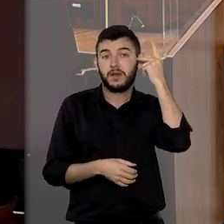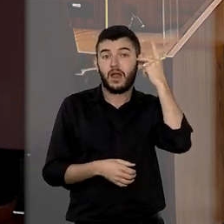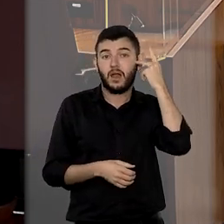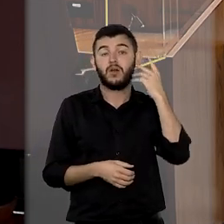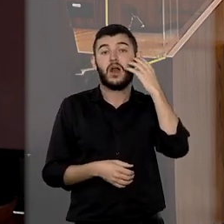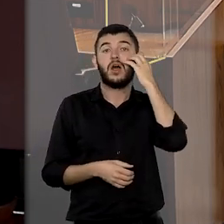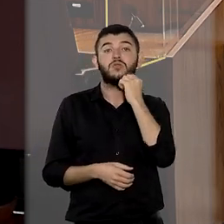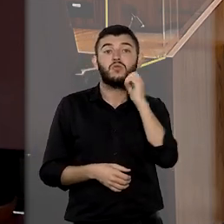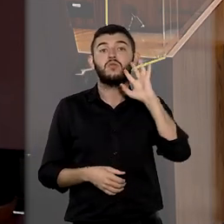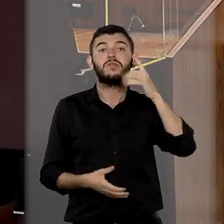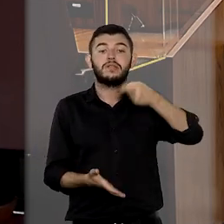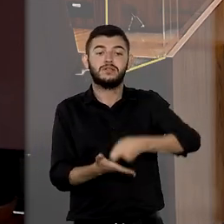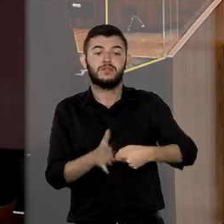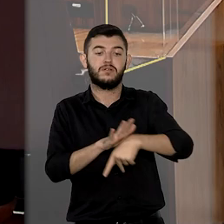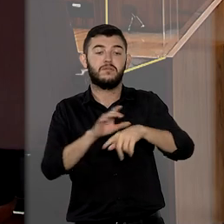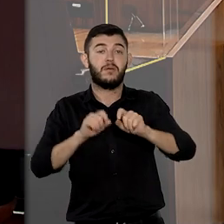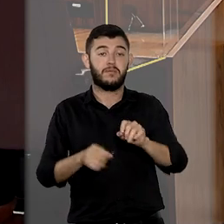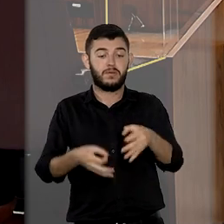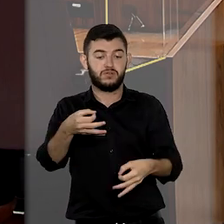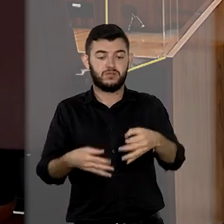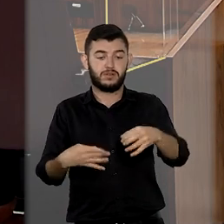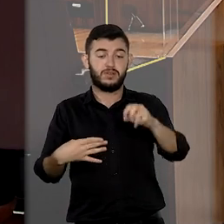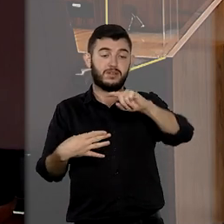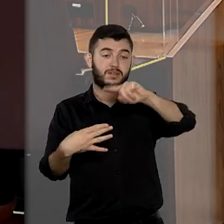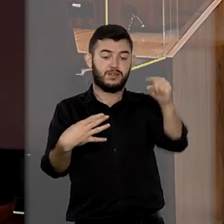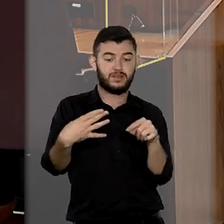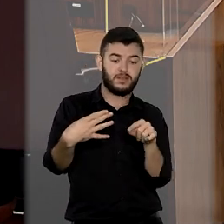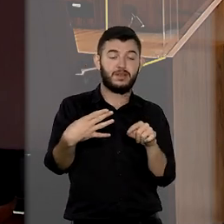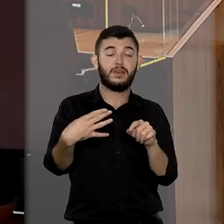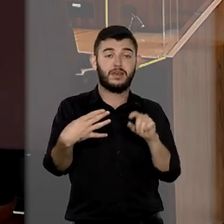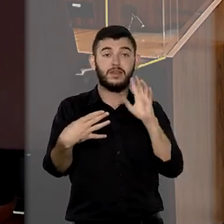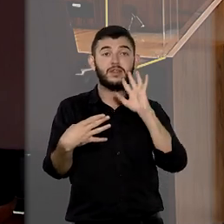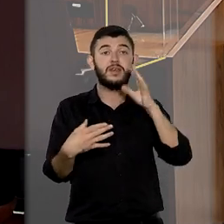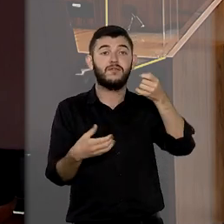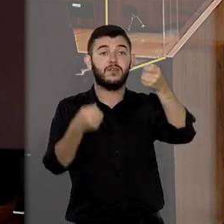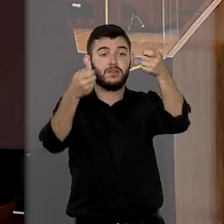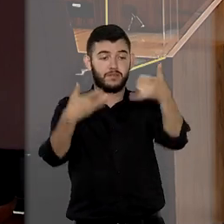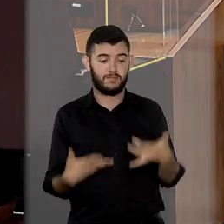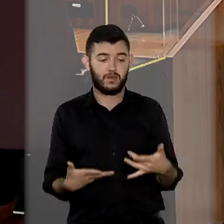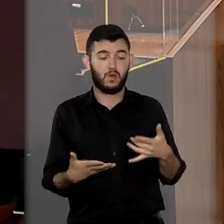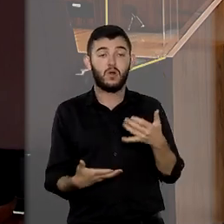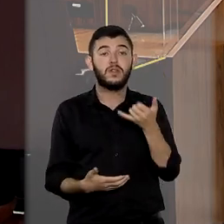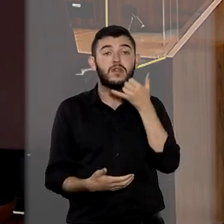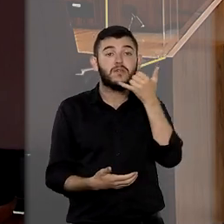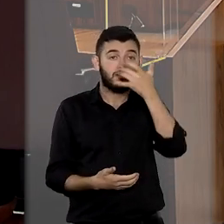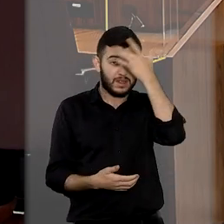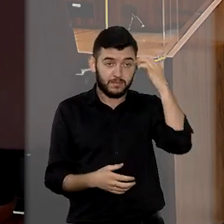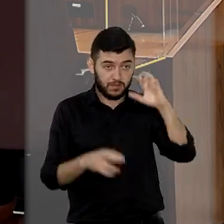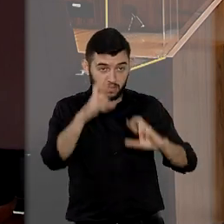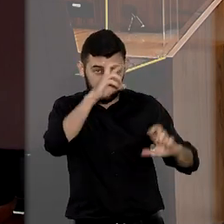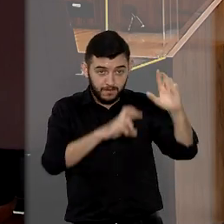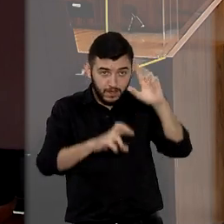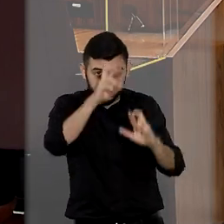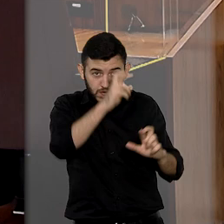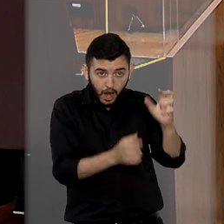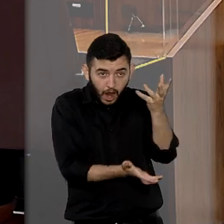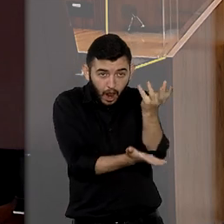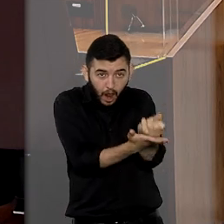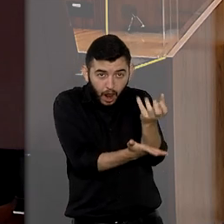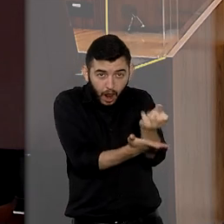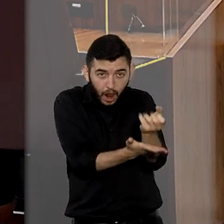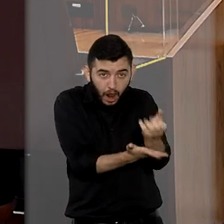válida a decisão do juízo de primeiro grau que deferiu a interceptação dos telefones dos investigados e as